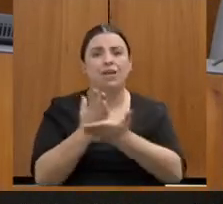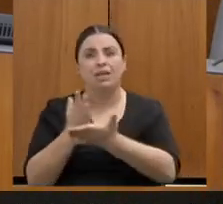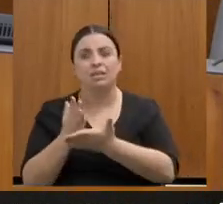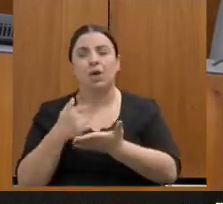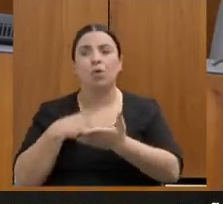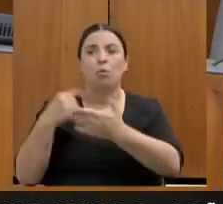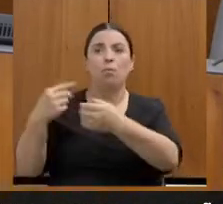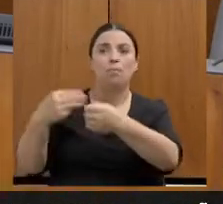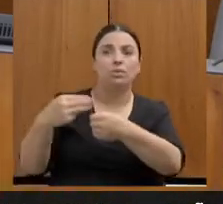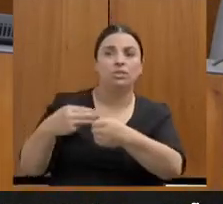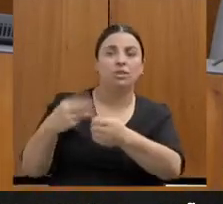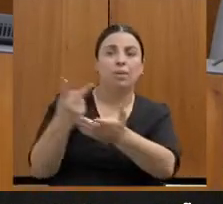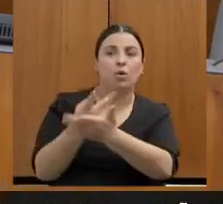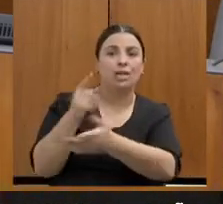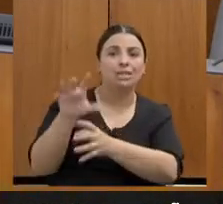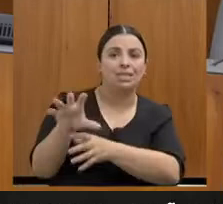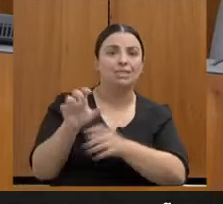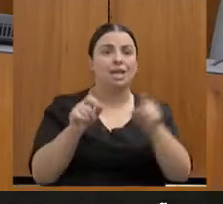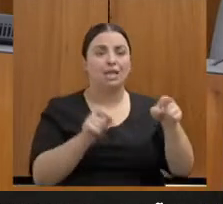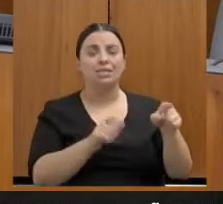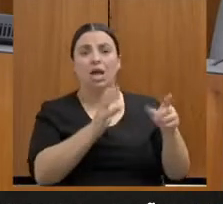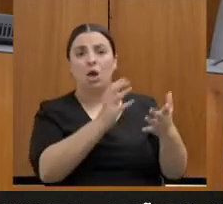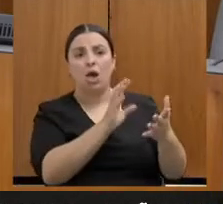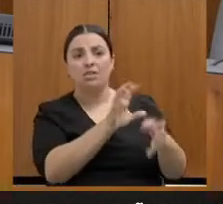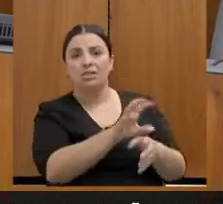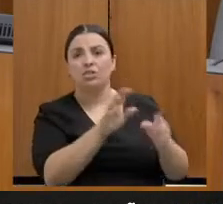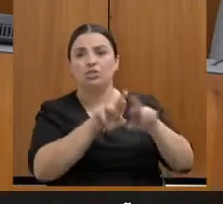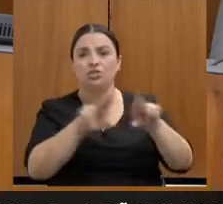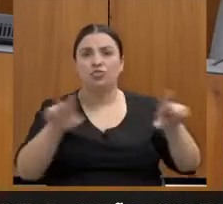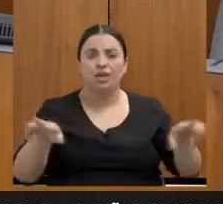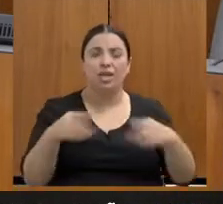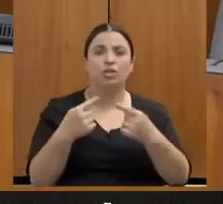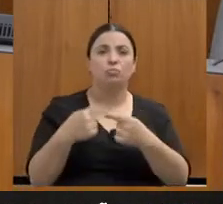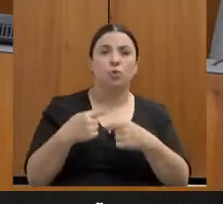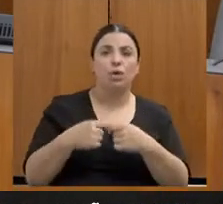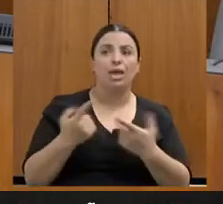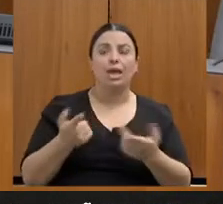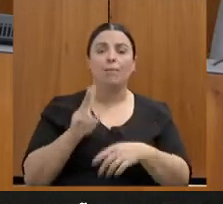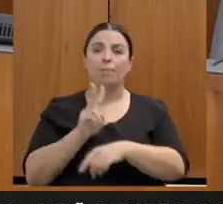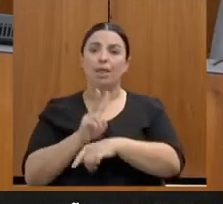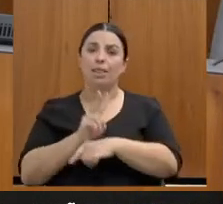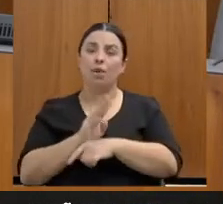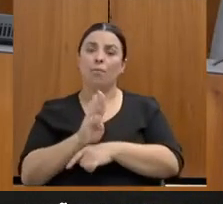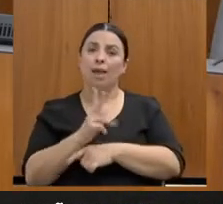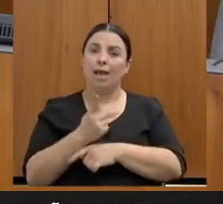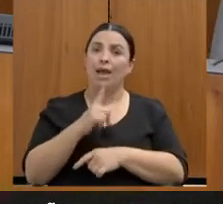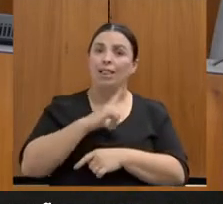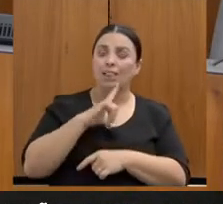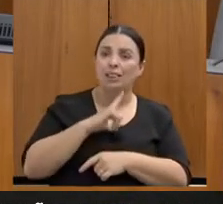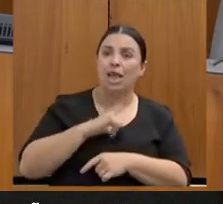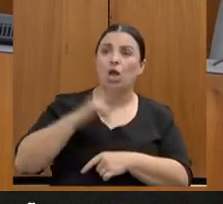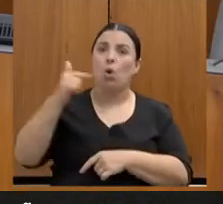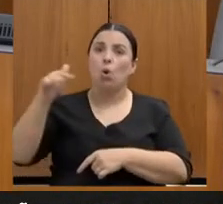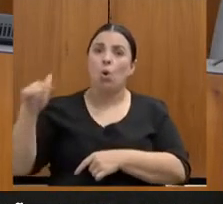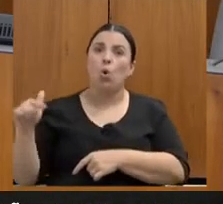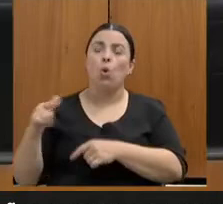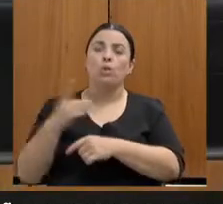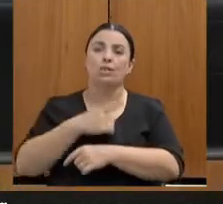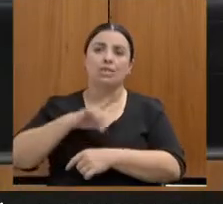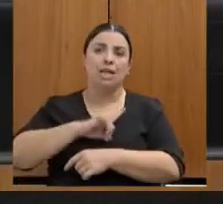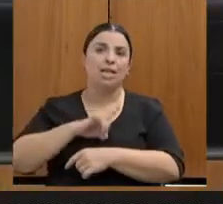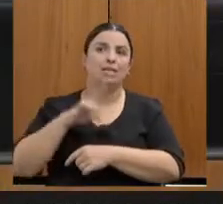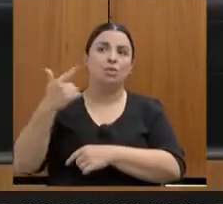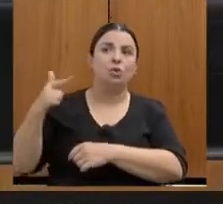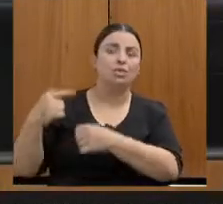jeito, em outra região funciona assim, por que nós temos plantão em Belo Horizonte, não temos plantão em outras delegacias, em